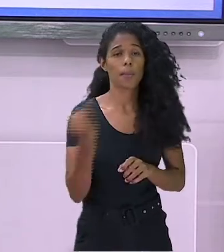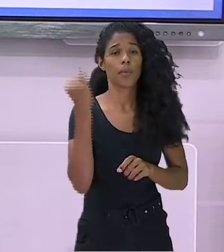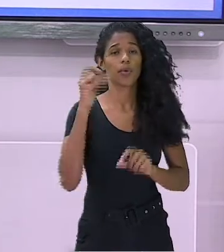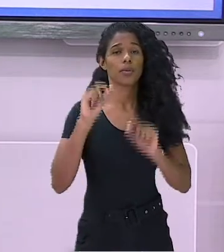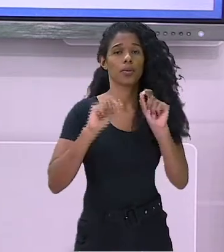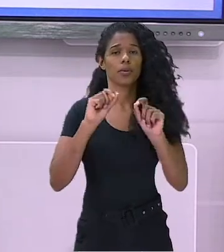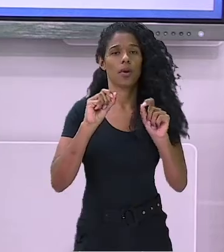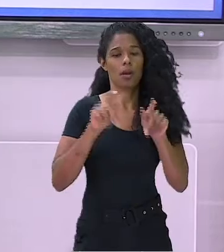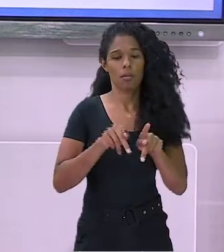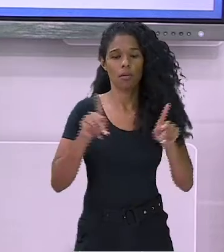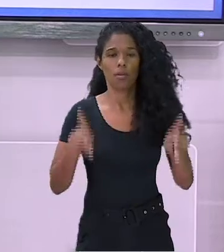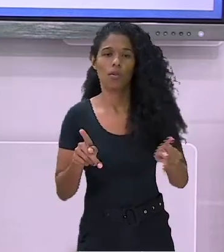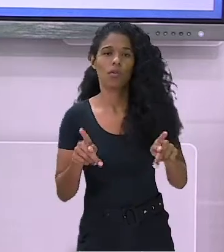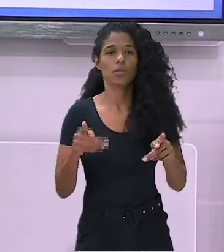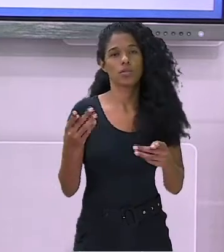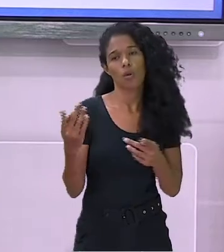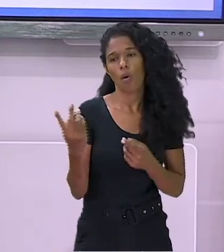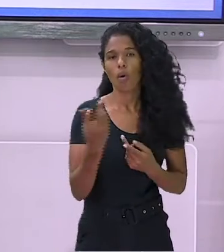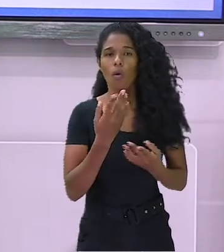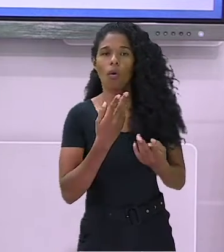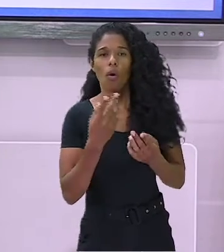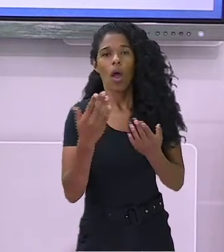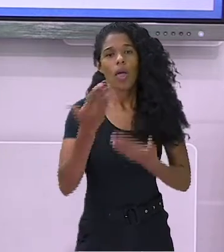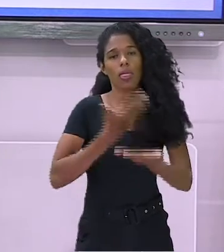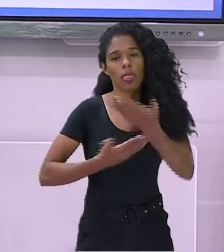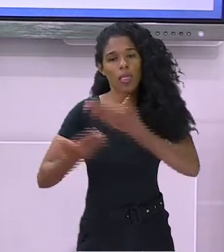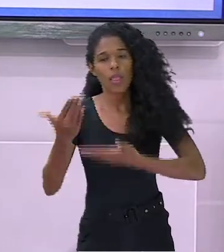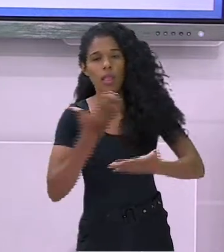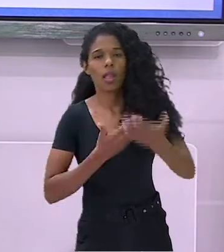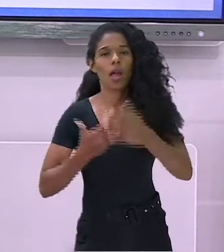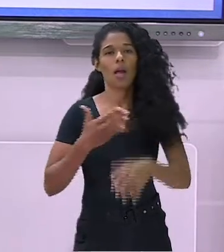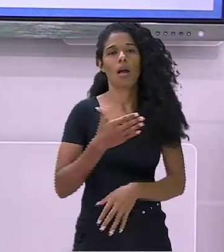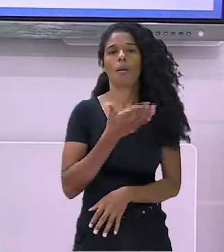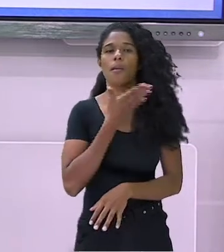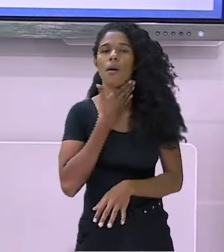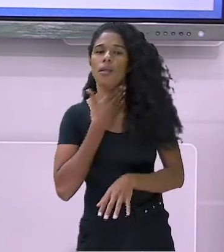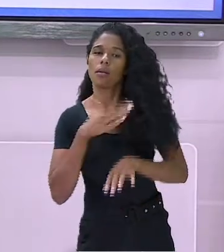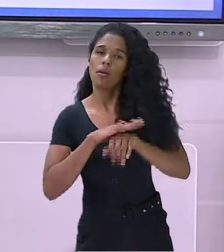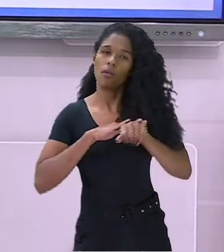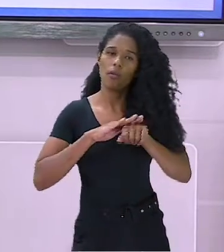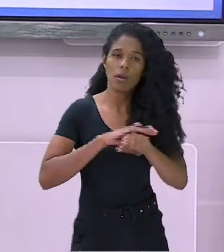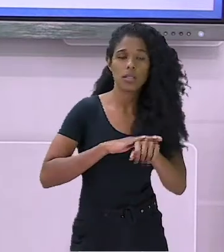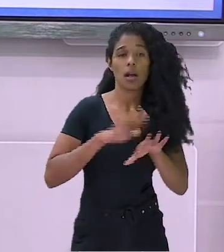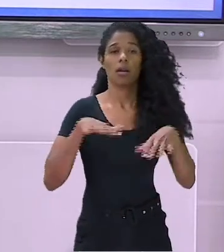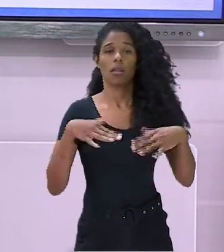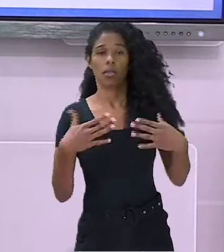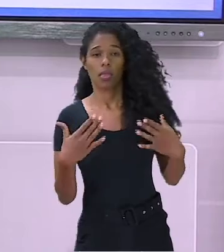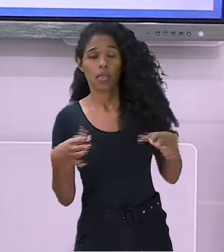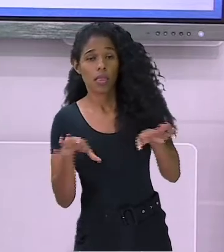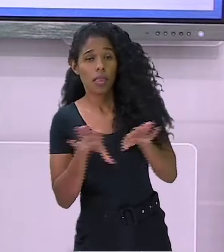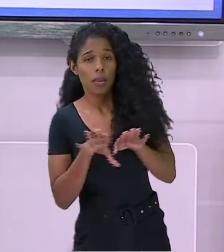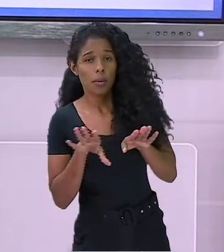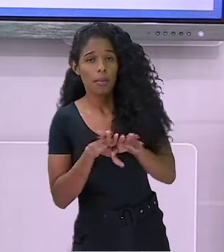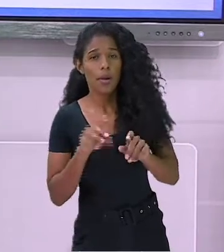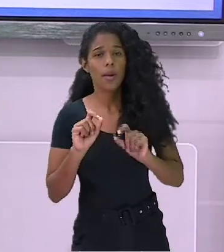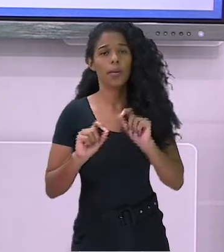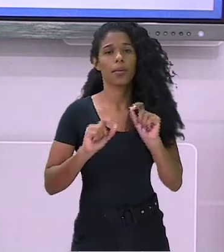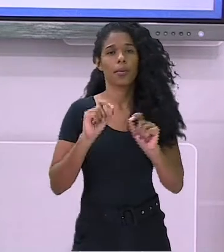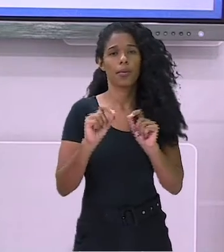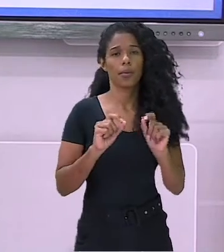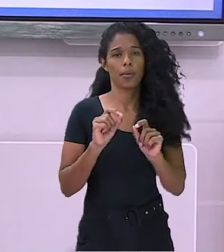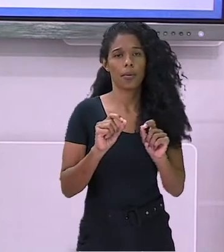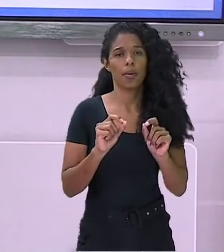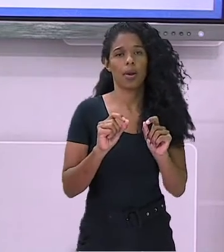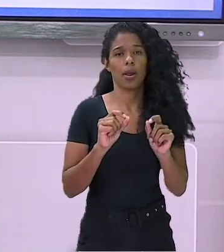aluno em atividade, pois neste momento é a forma dele ser conhecido. Diga onde ele ou você